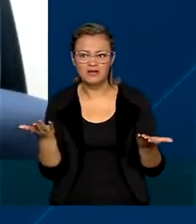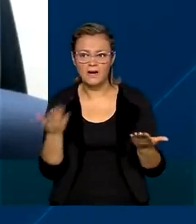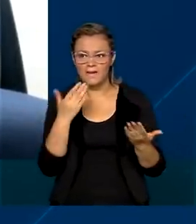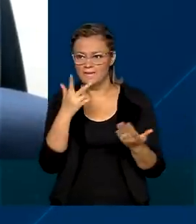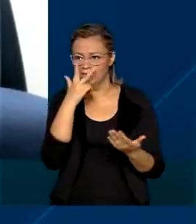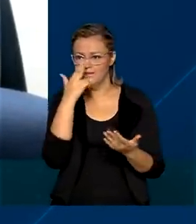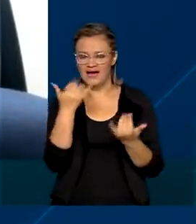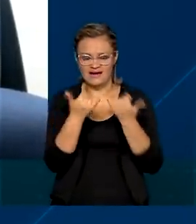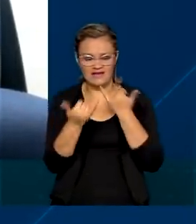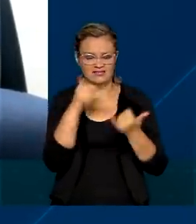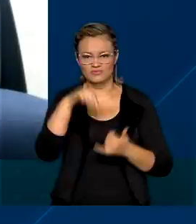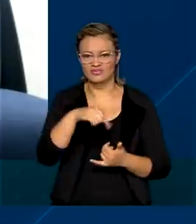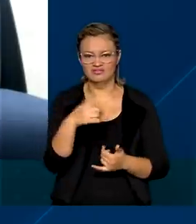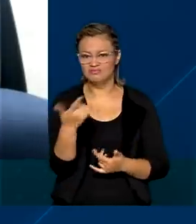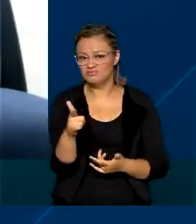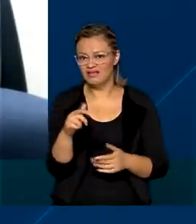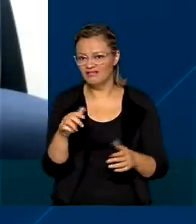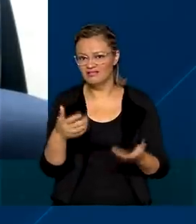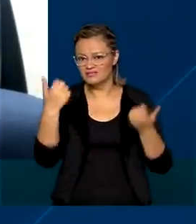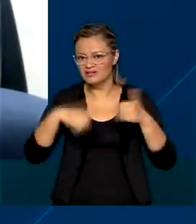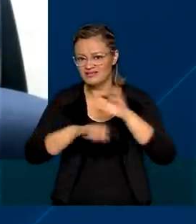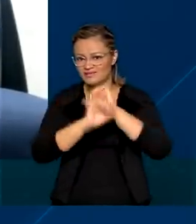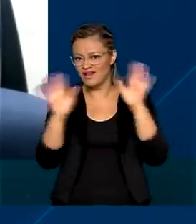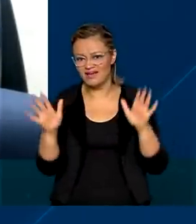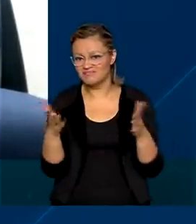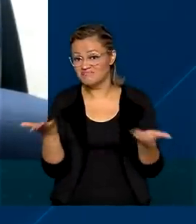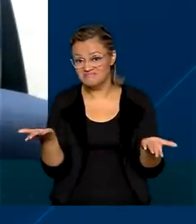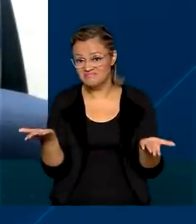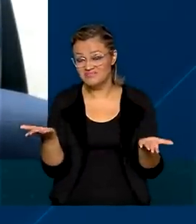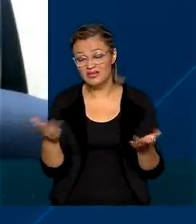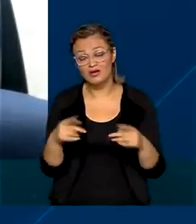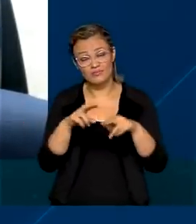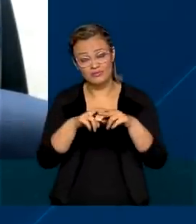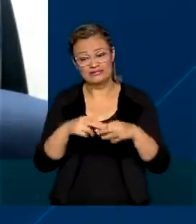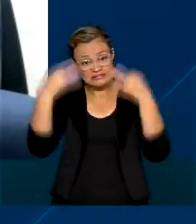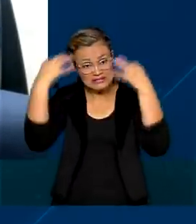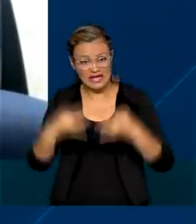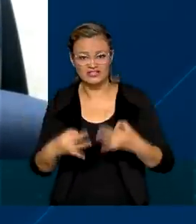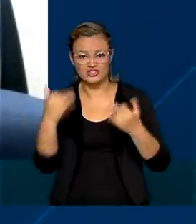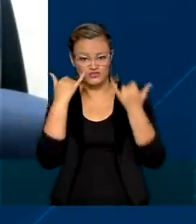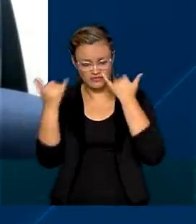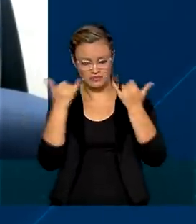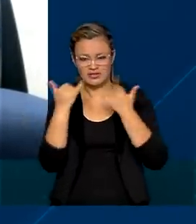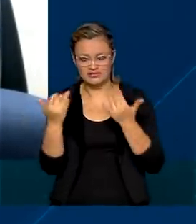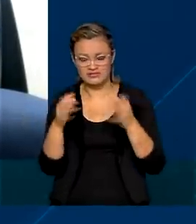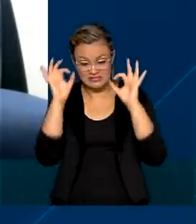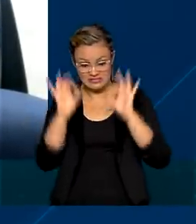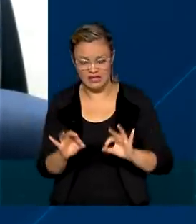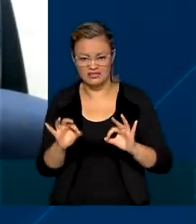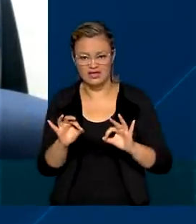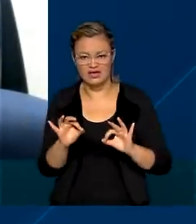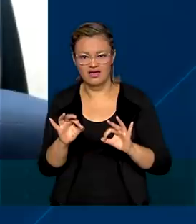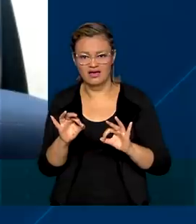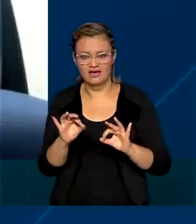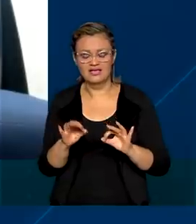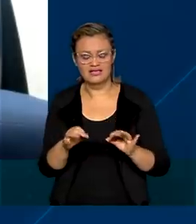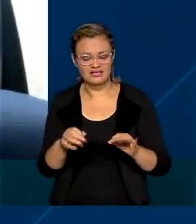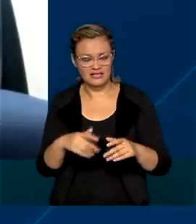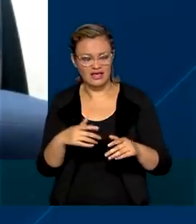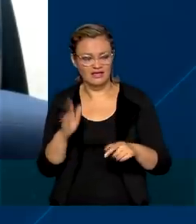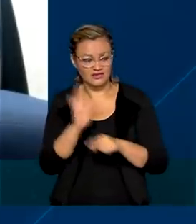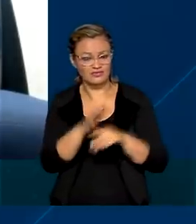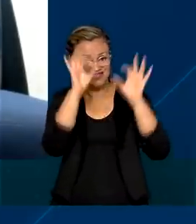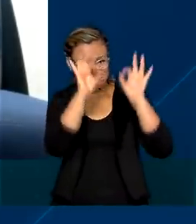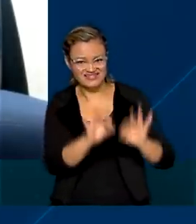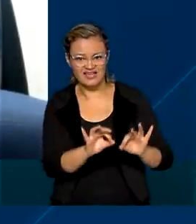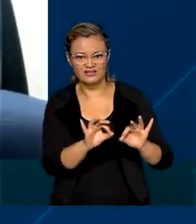utilizado nos estudos clínicos. Assim, não é possível garantir, com dados atuais, que os mesmos níveis de eficácia e